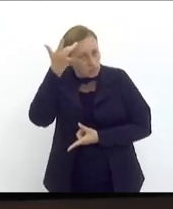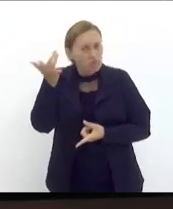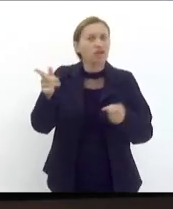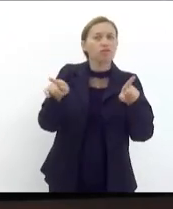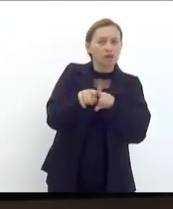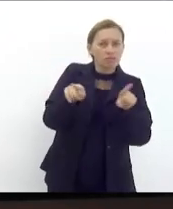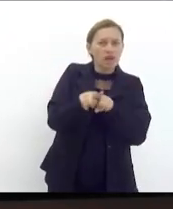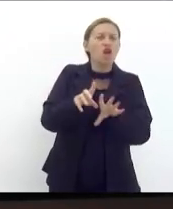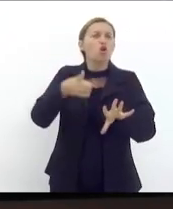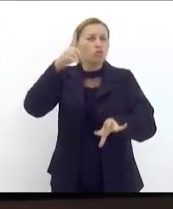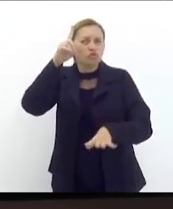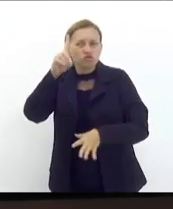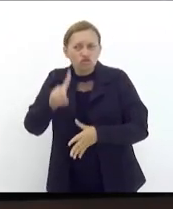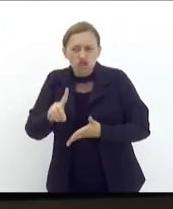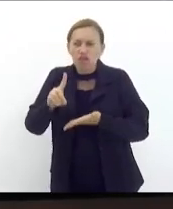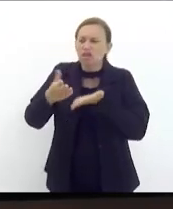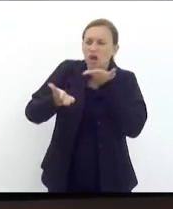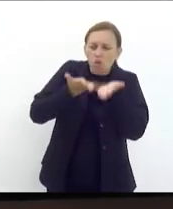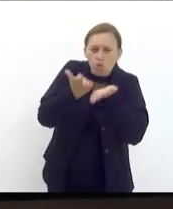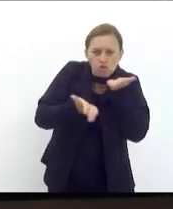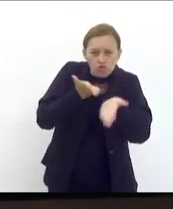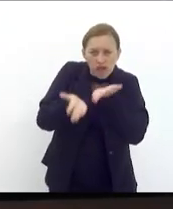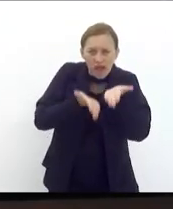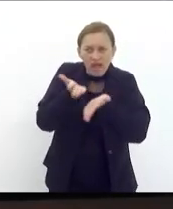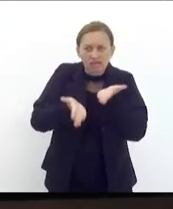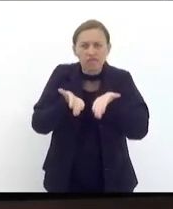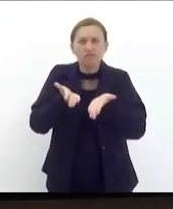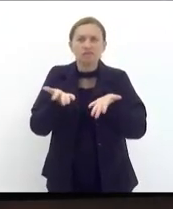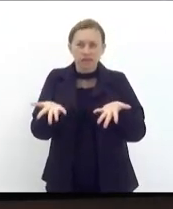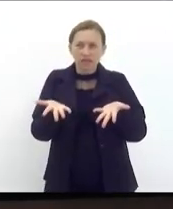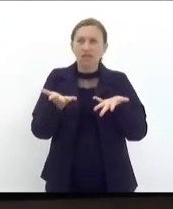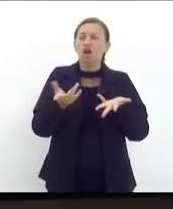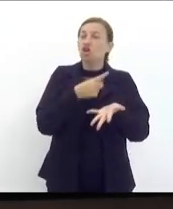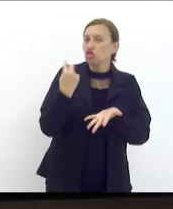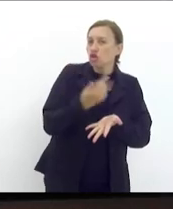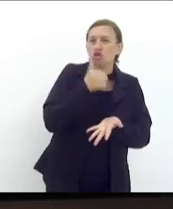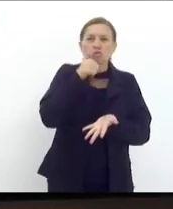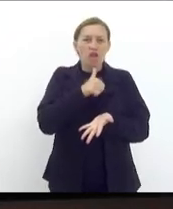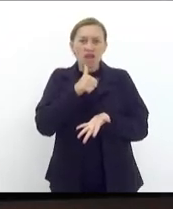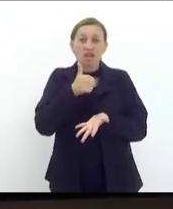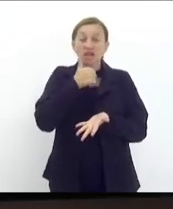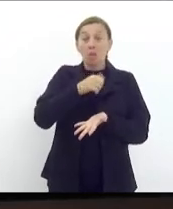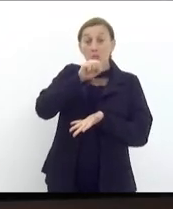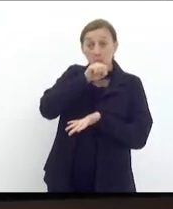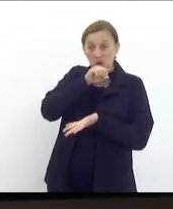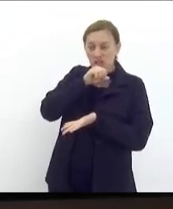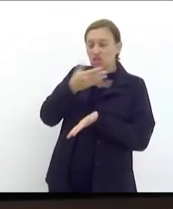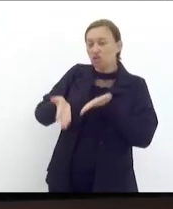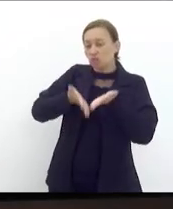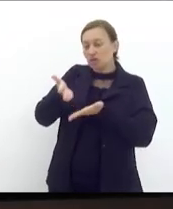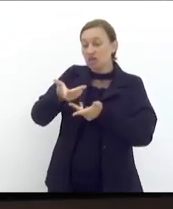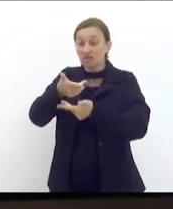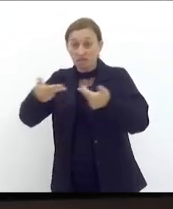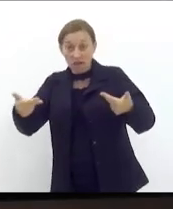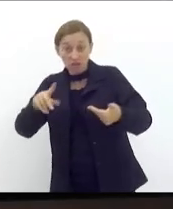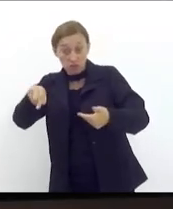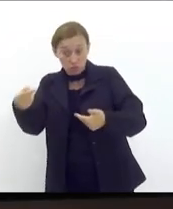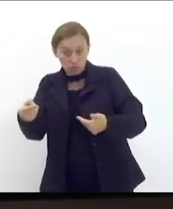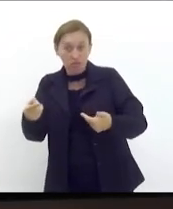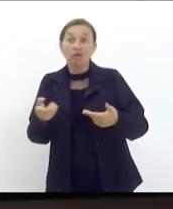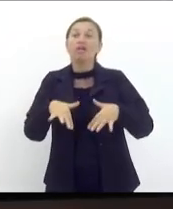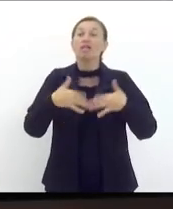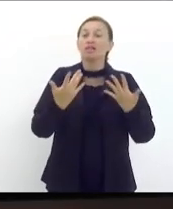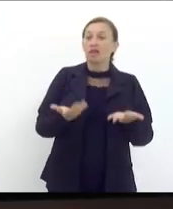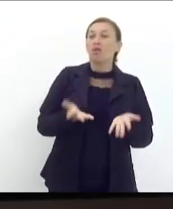seu direito ao cuidado justamente para elas, nós mulheres mães que cuidamos de tantos e tantas. Então, para